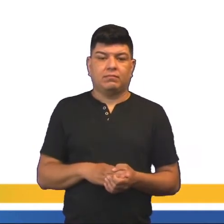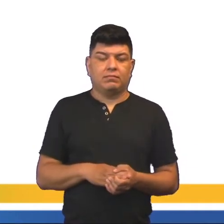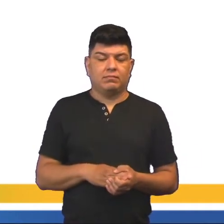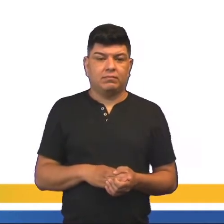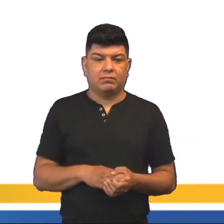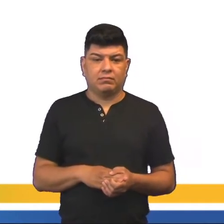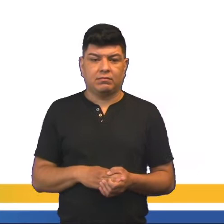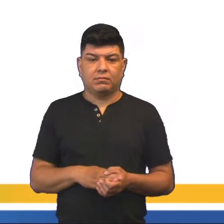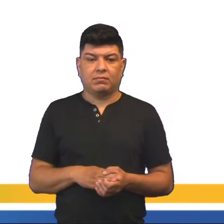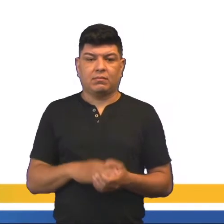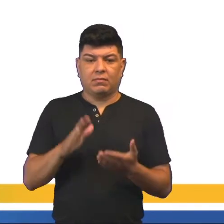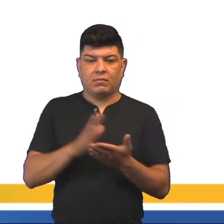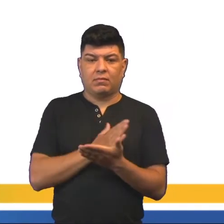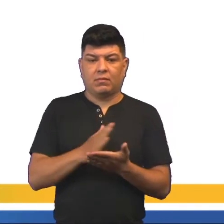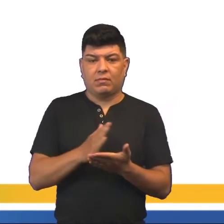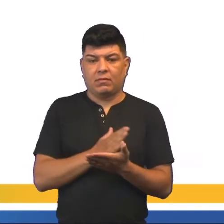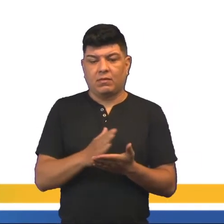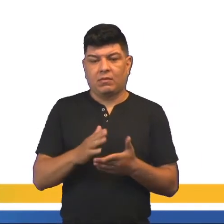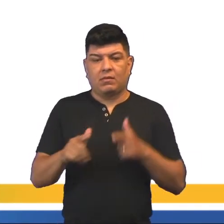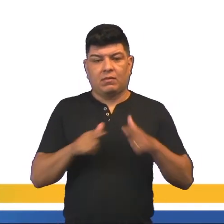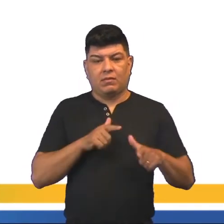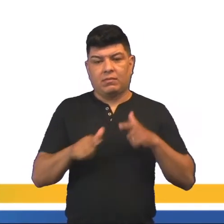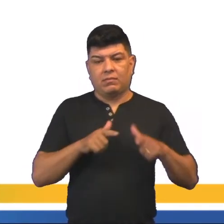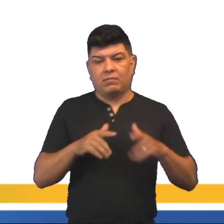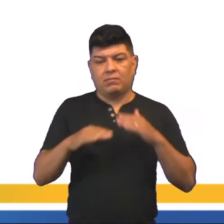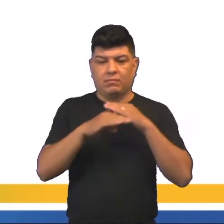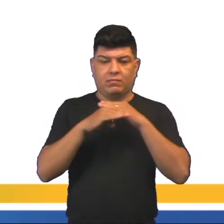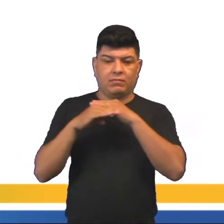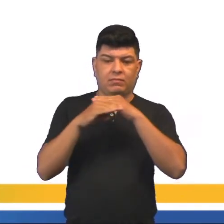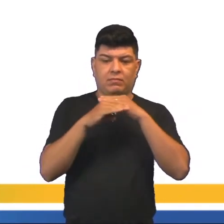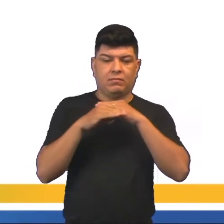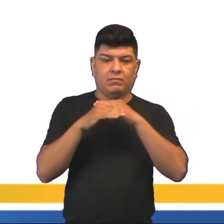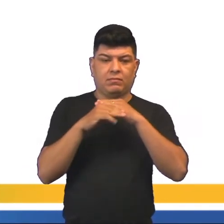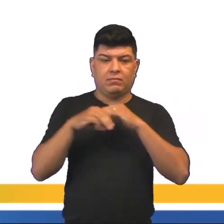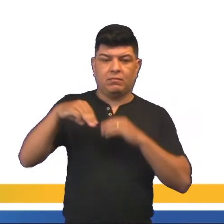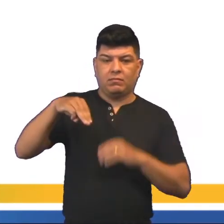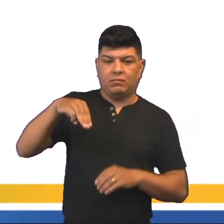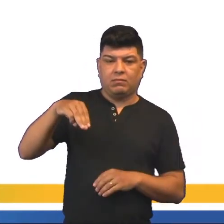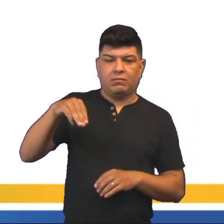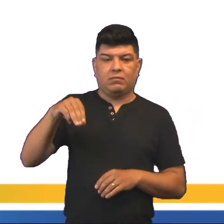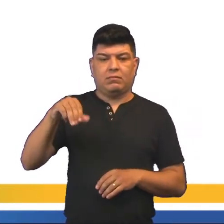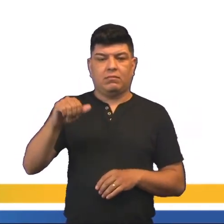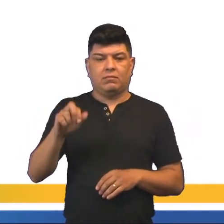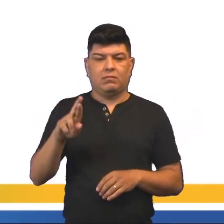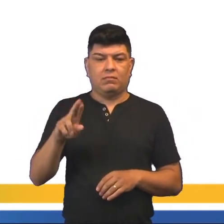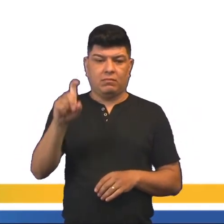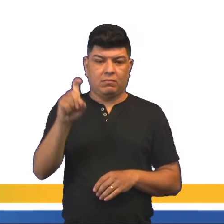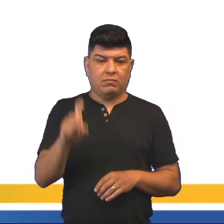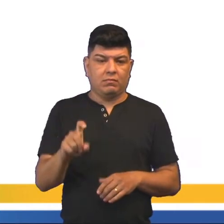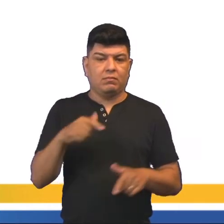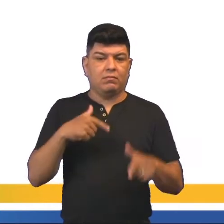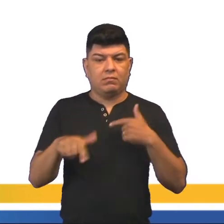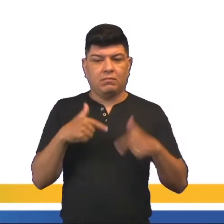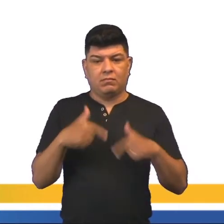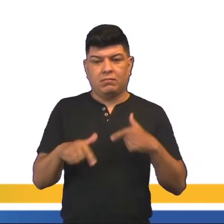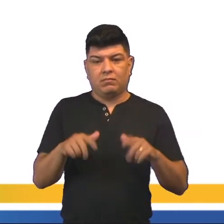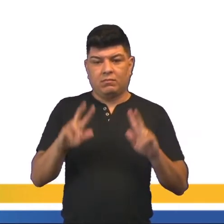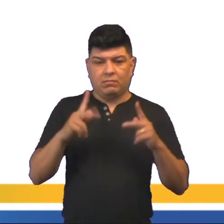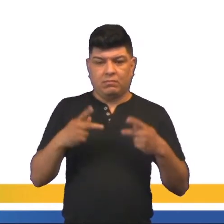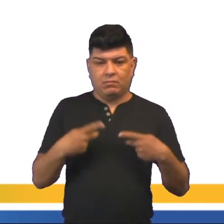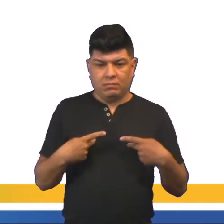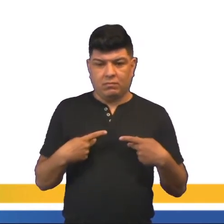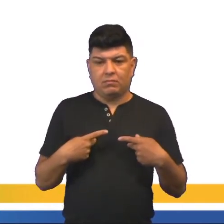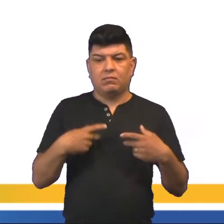E aí a gente tem aí alguns pontos, o trabalho e alienação. Para o Marx, o trabalho que o ser humano se realiza, ele se